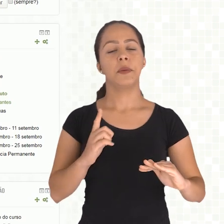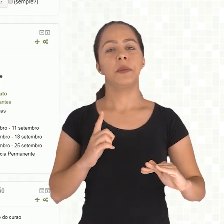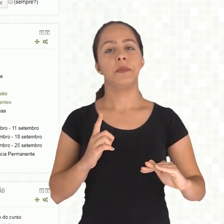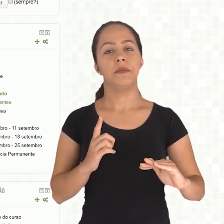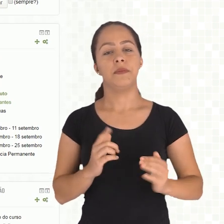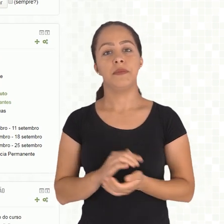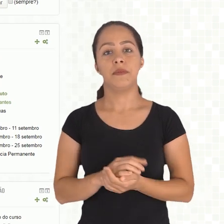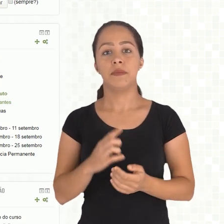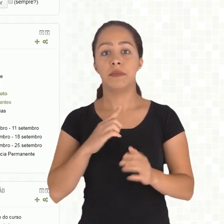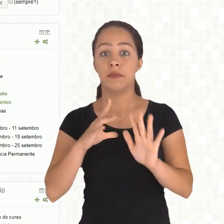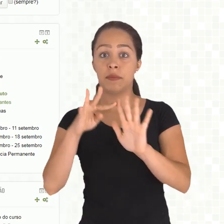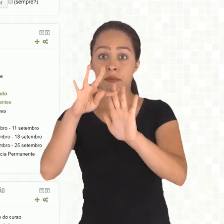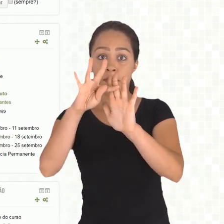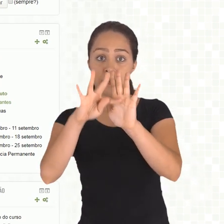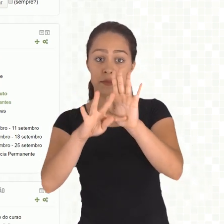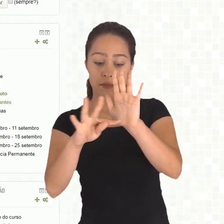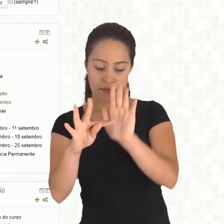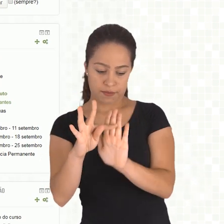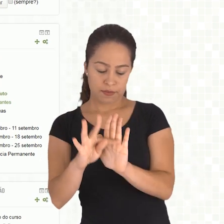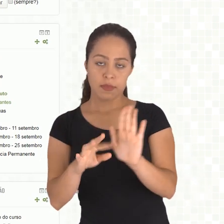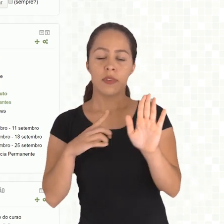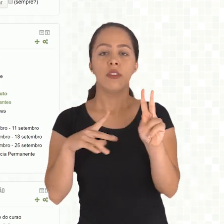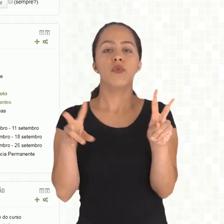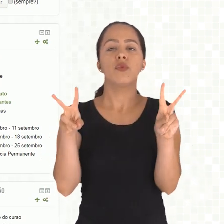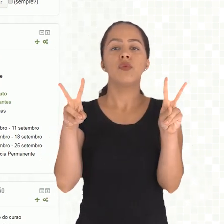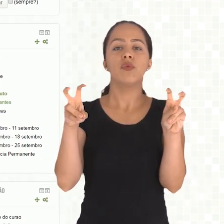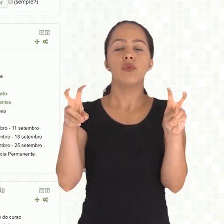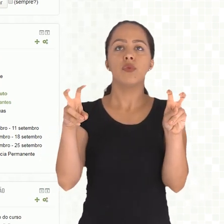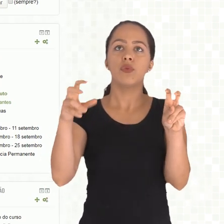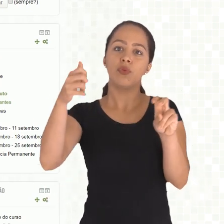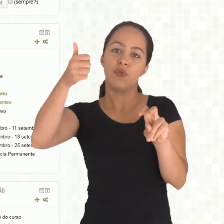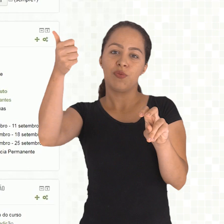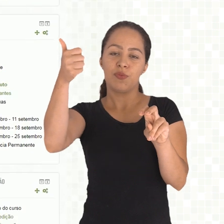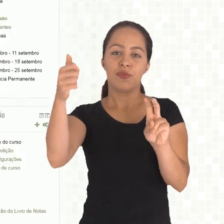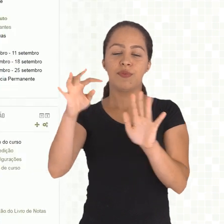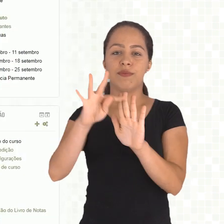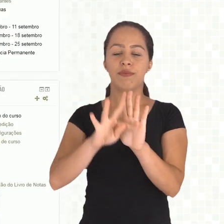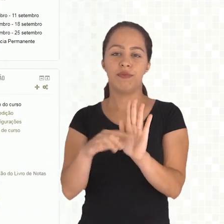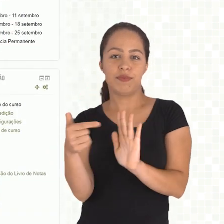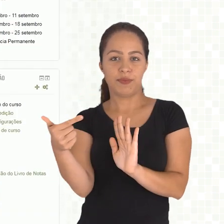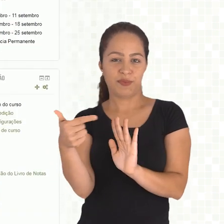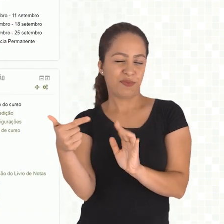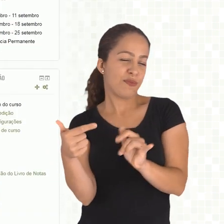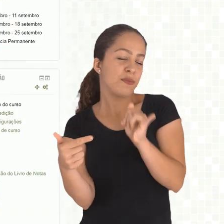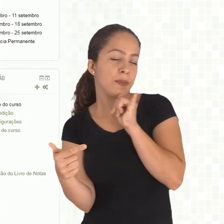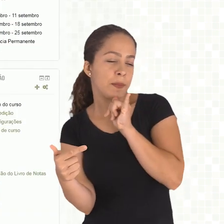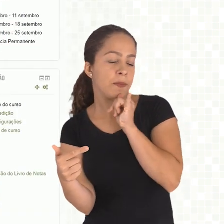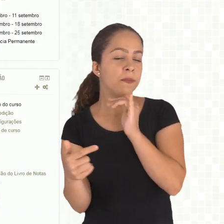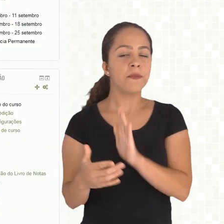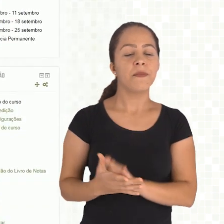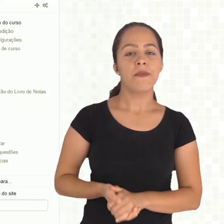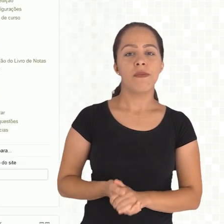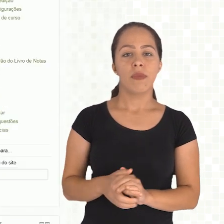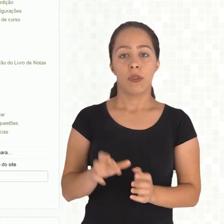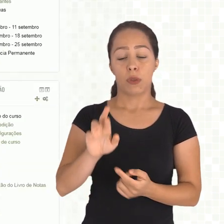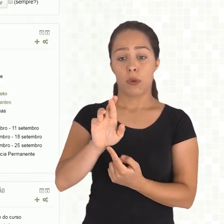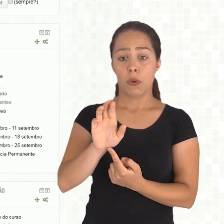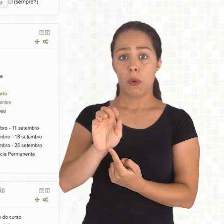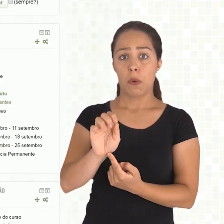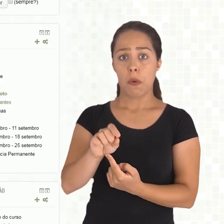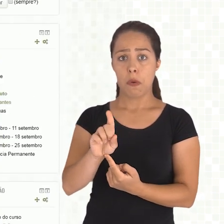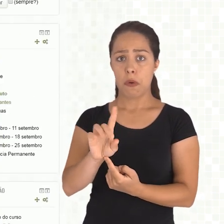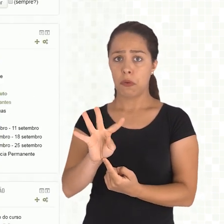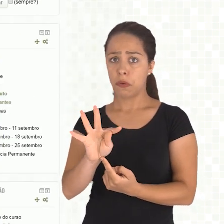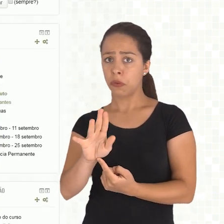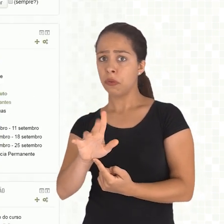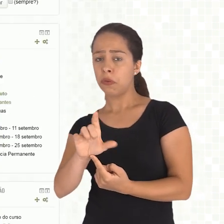E vamos colocar uma formatação nessa sessão. Um título de tipo 2, segundo nível, tá certo? O rótulo não